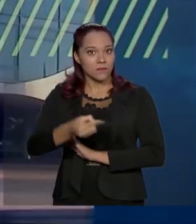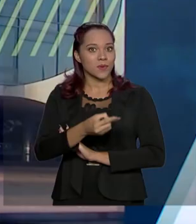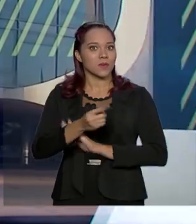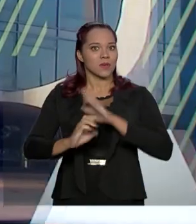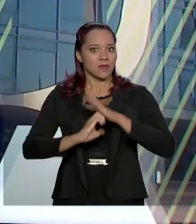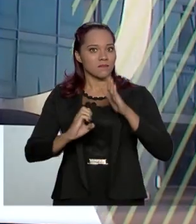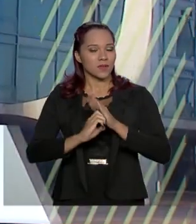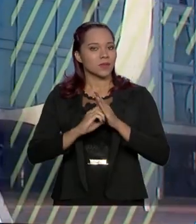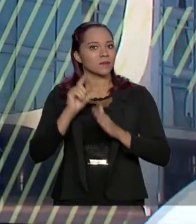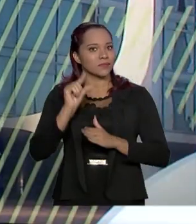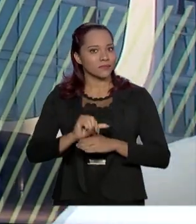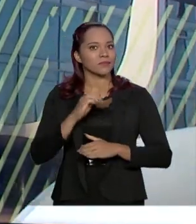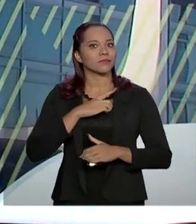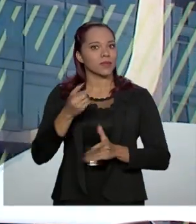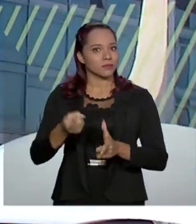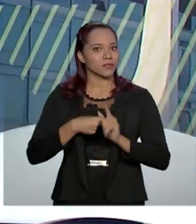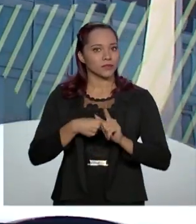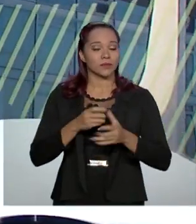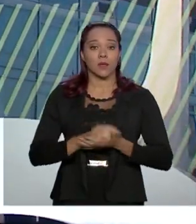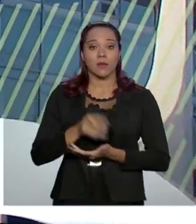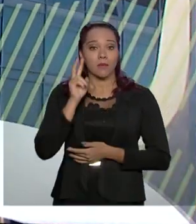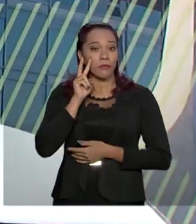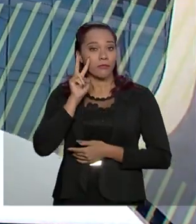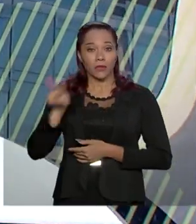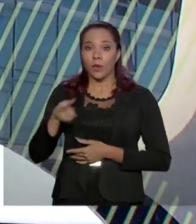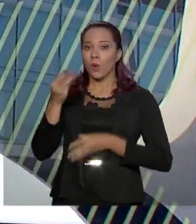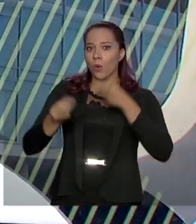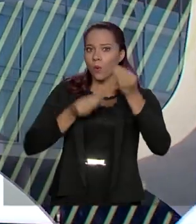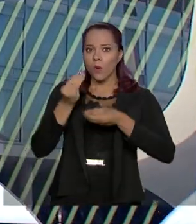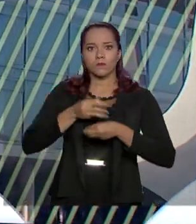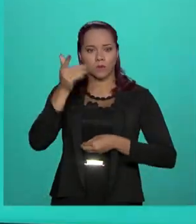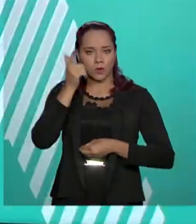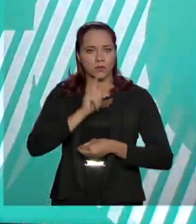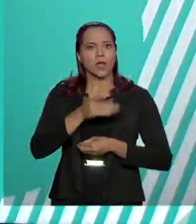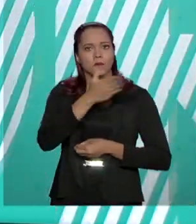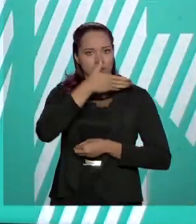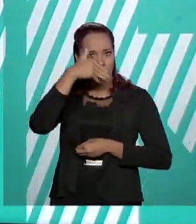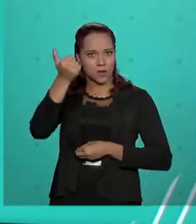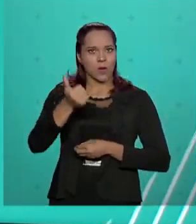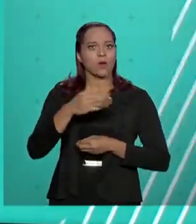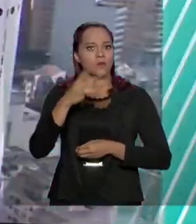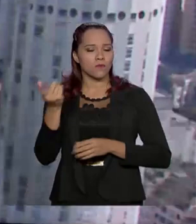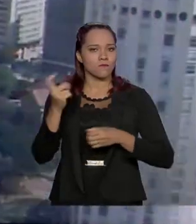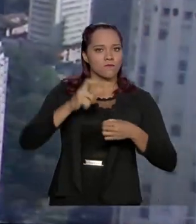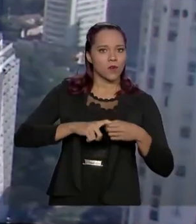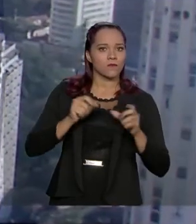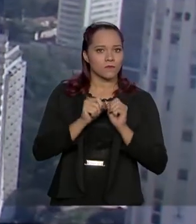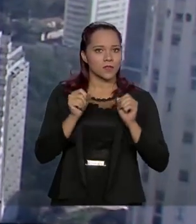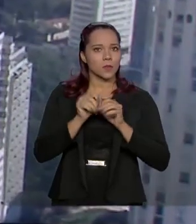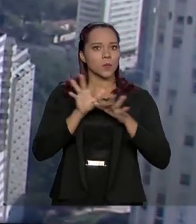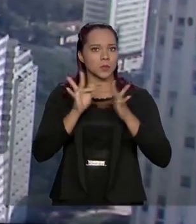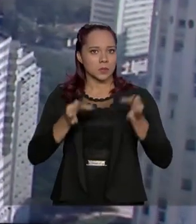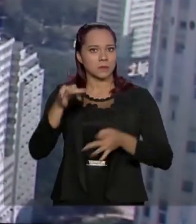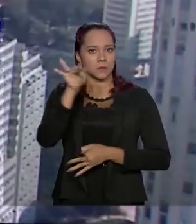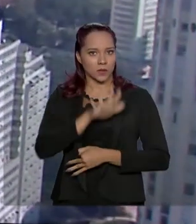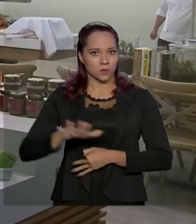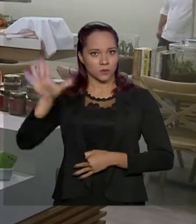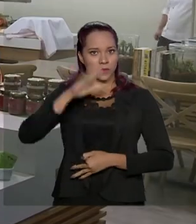negócios com alguma pendência. Veja agora como regularizar a situação e voltar a fazer parte do Simples Nacional.